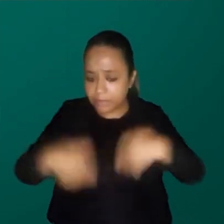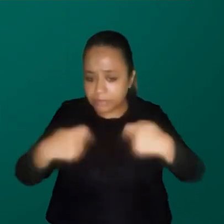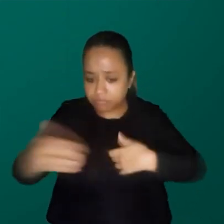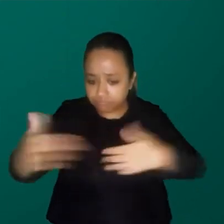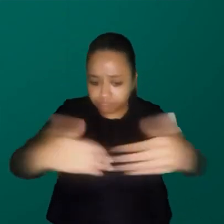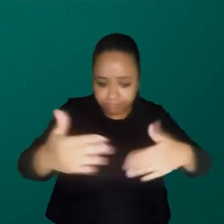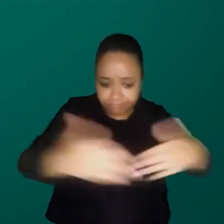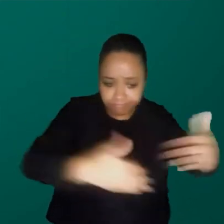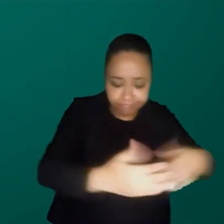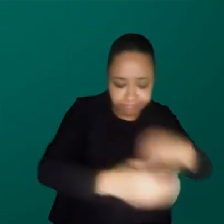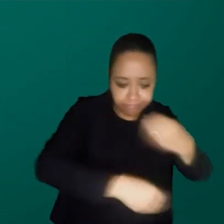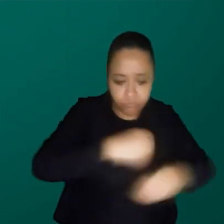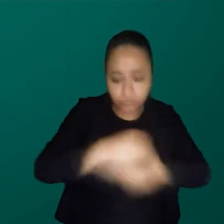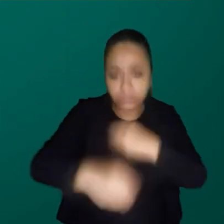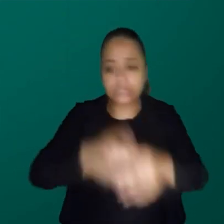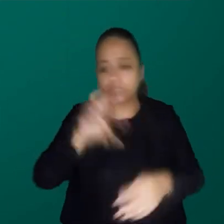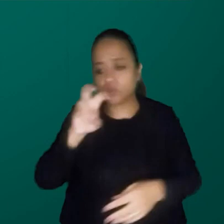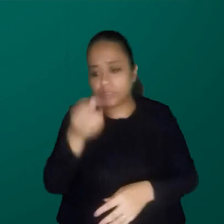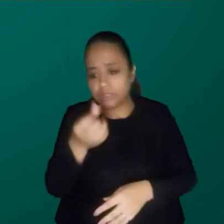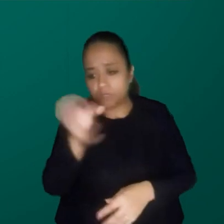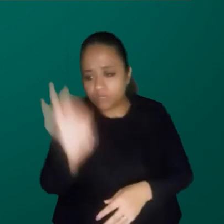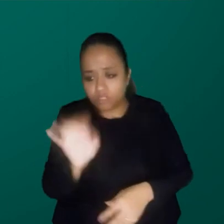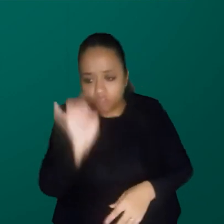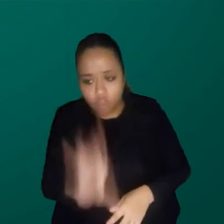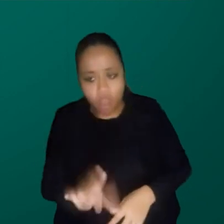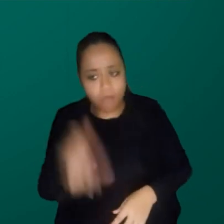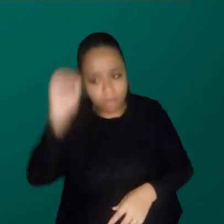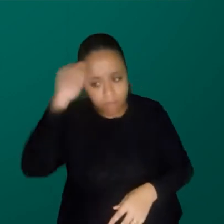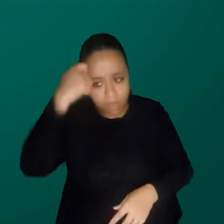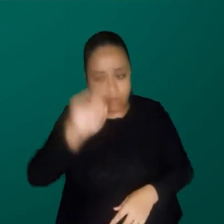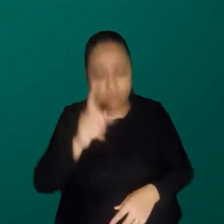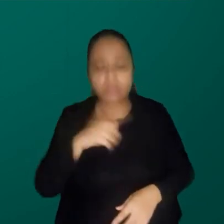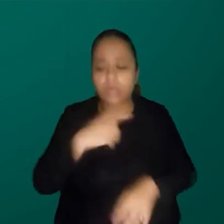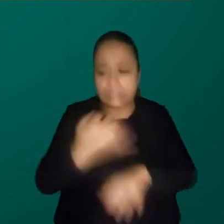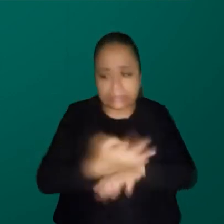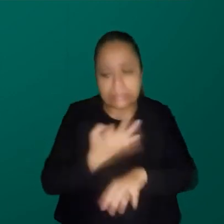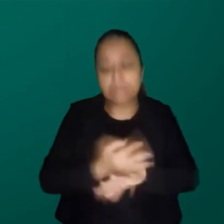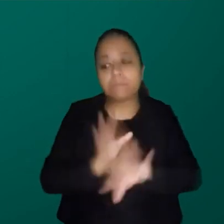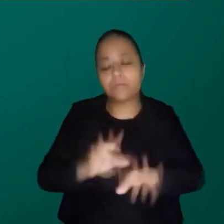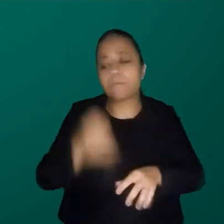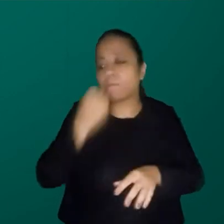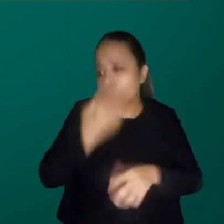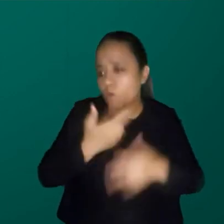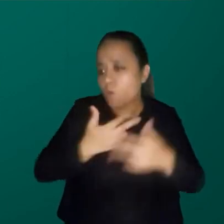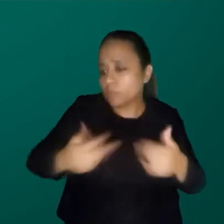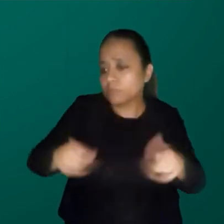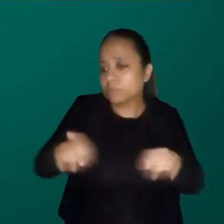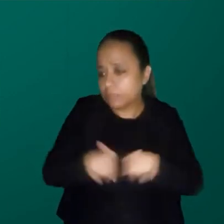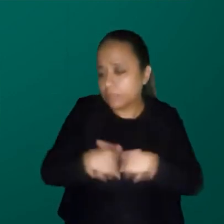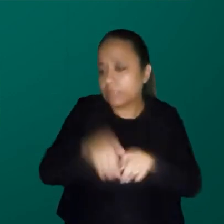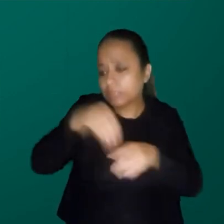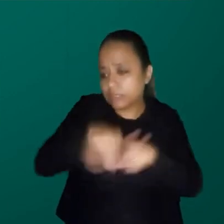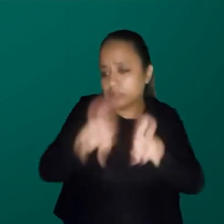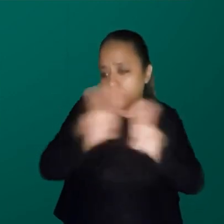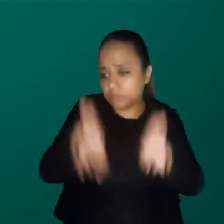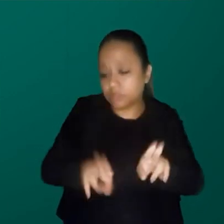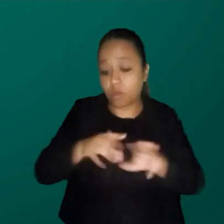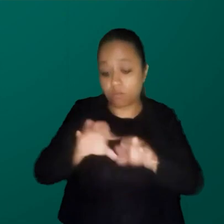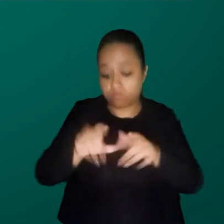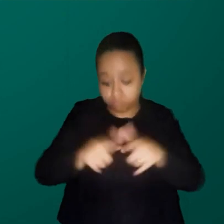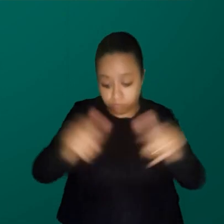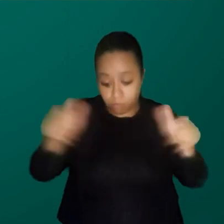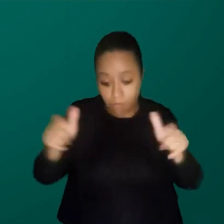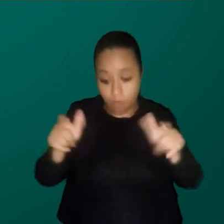a gente vai ser, infelizmente, 56% ali dentro. Então, tem muita resistência, mas tem muita coisa boa. agora a gente já expandiu o projeto,